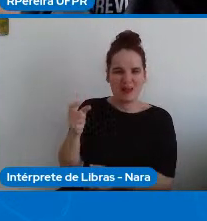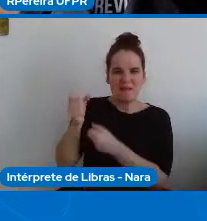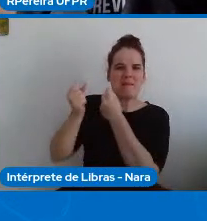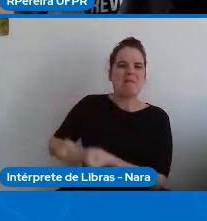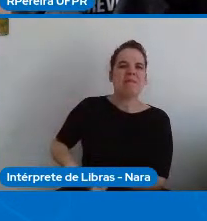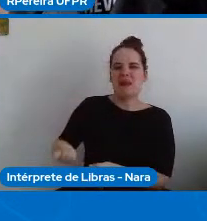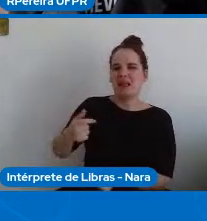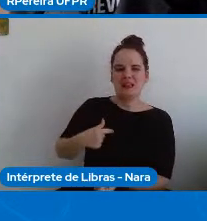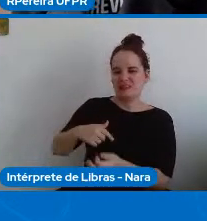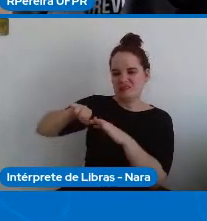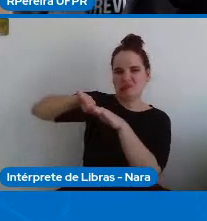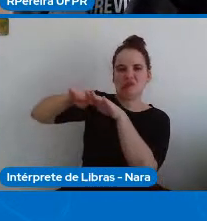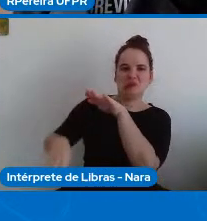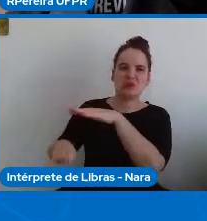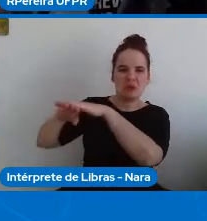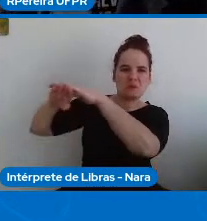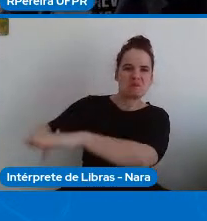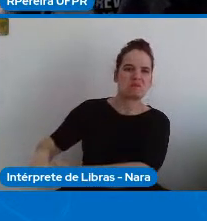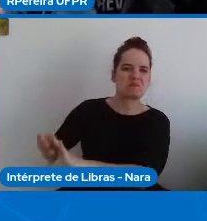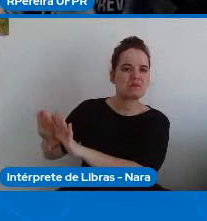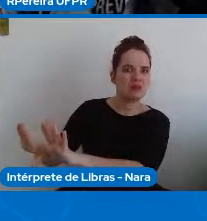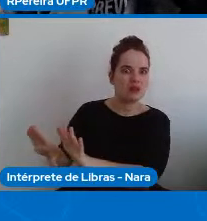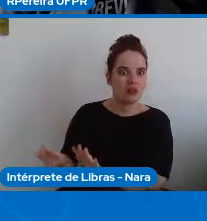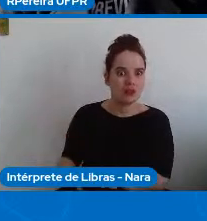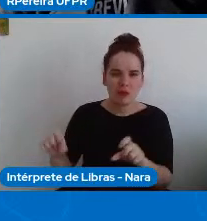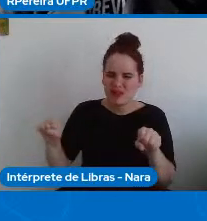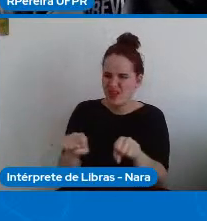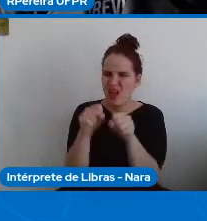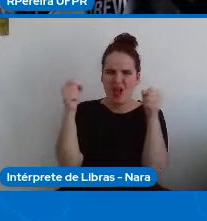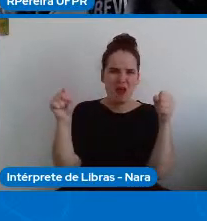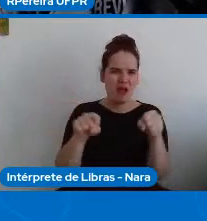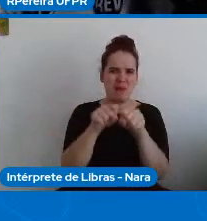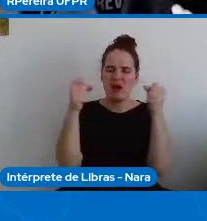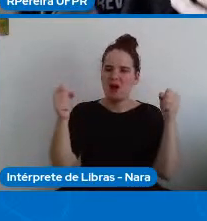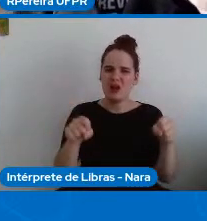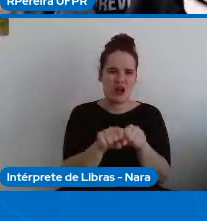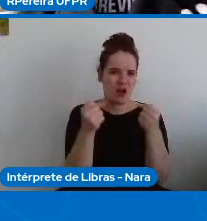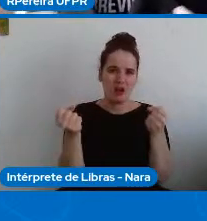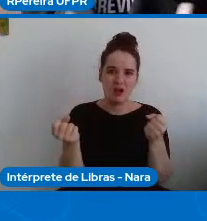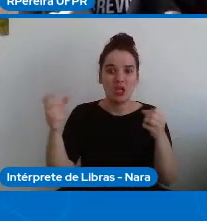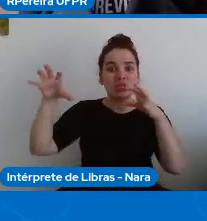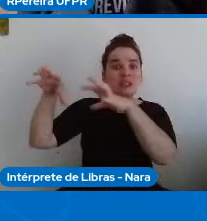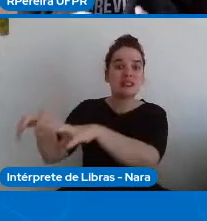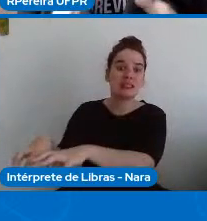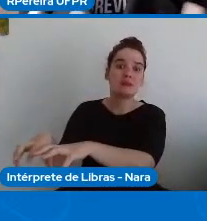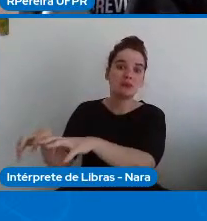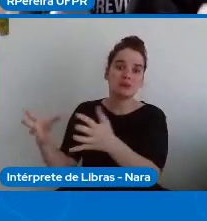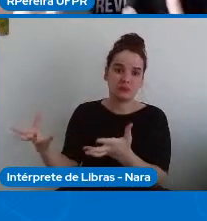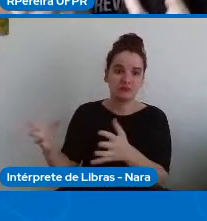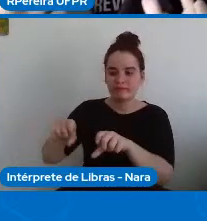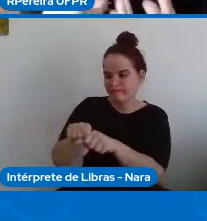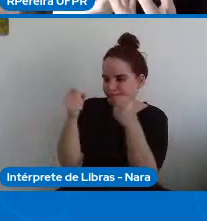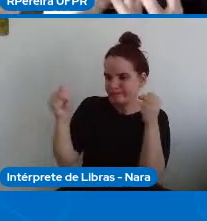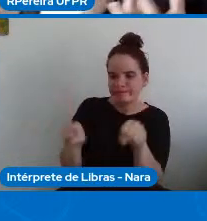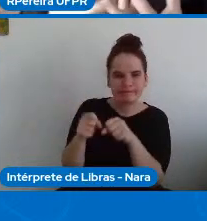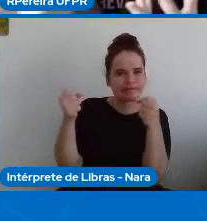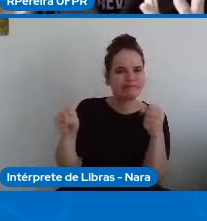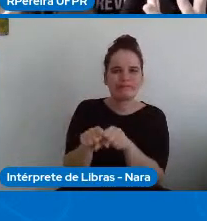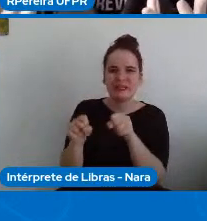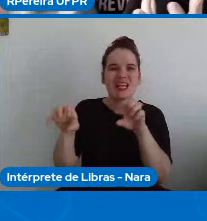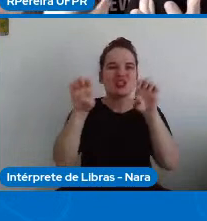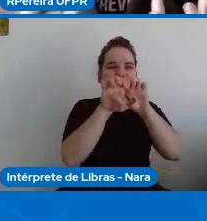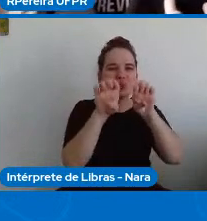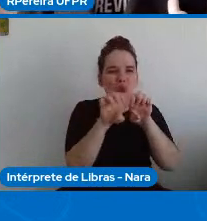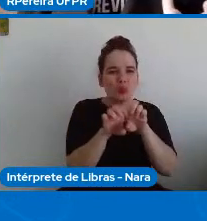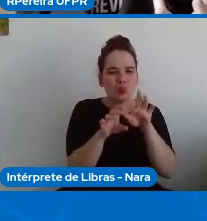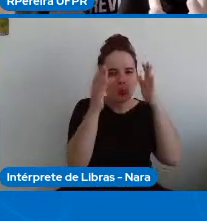causou, desencadeou muitas rupturas intensas na forma como a tribo se estruturava num